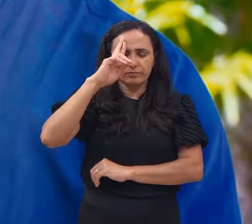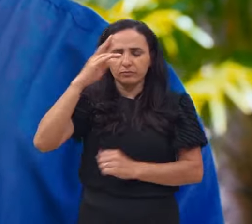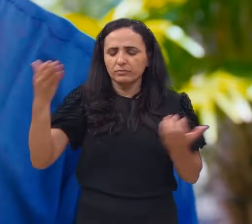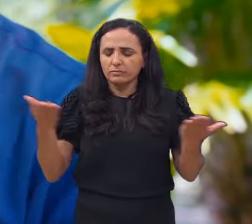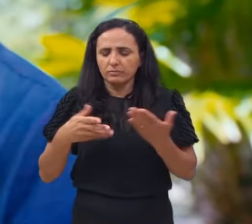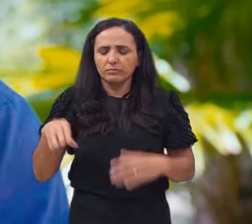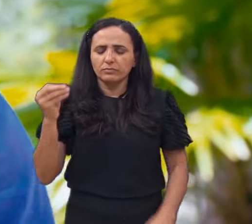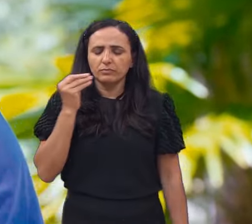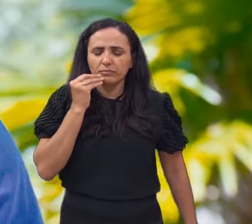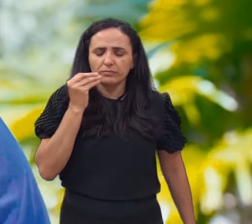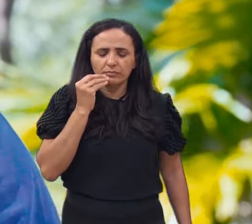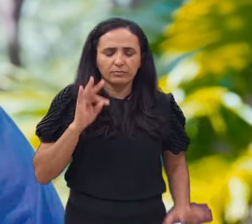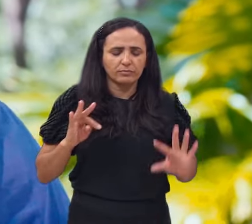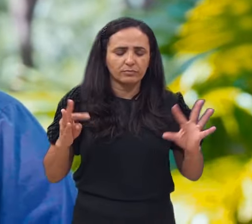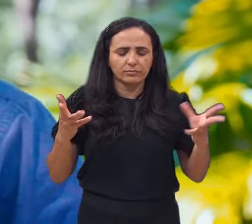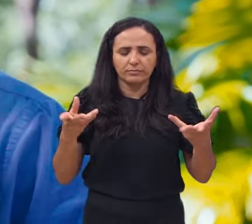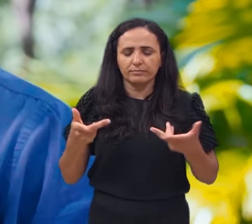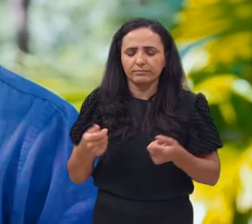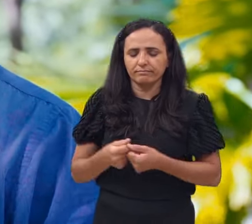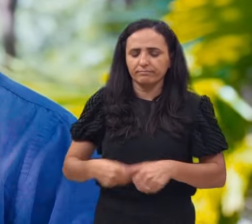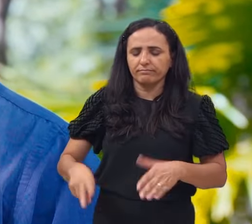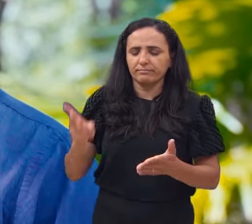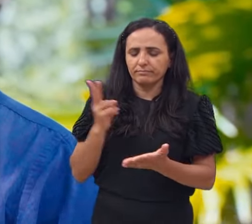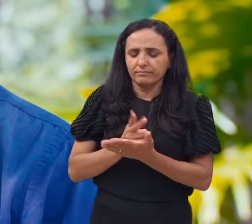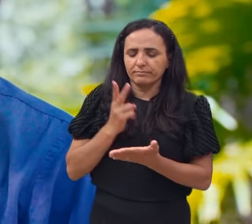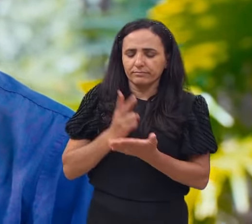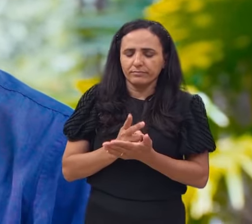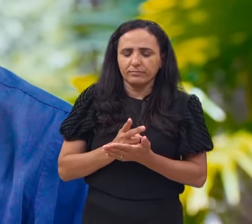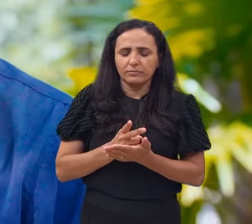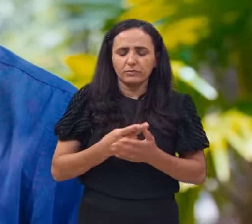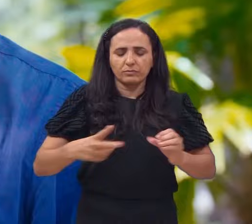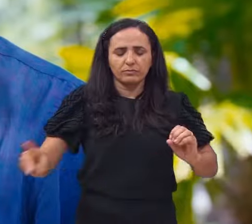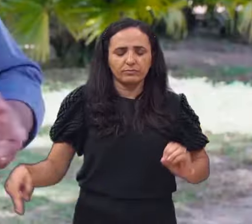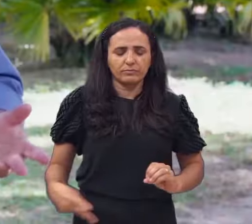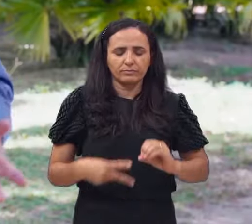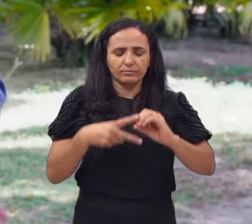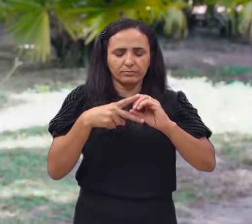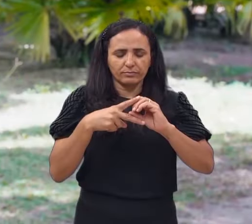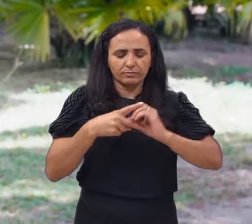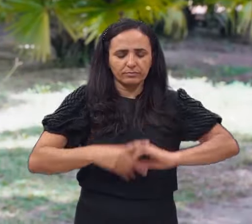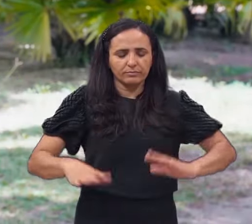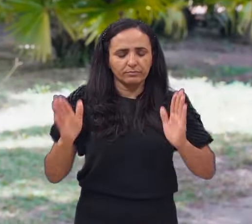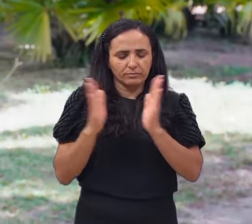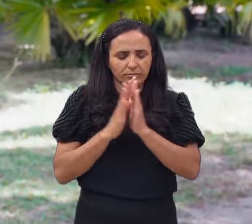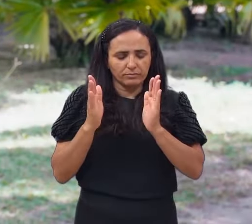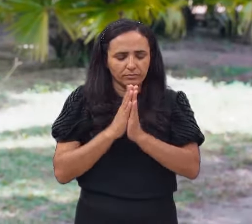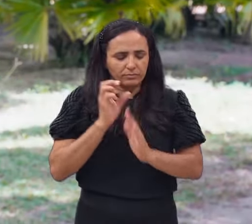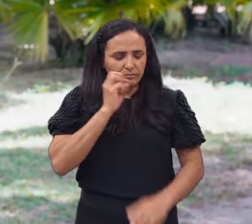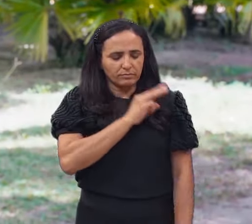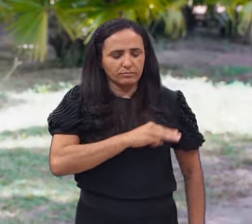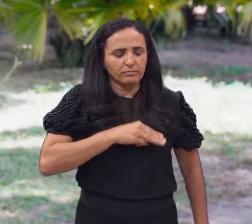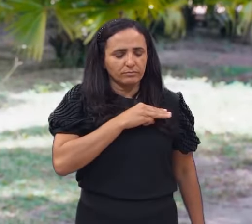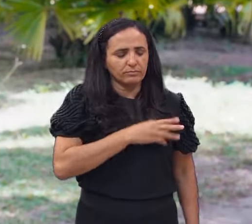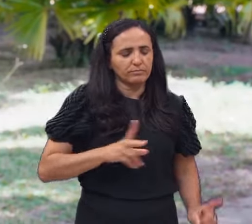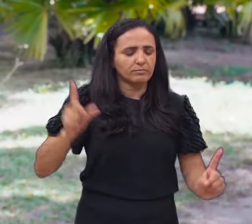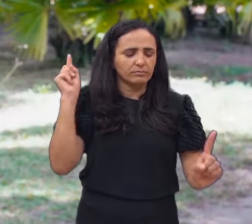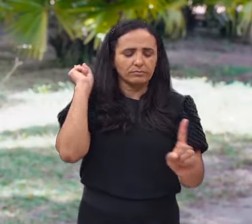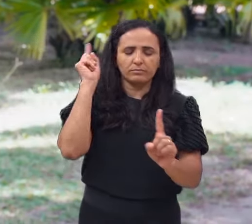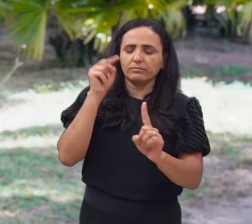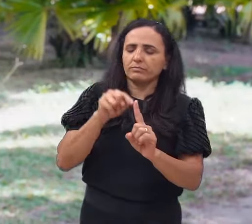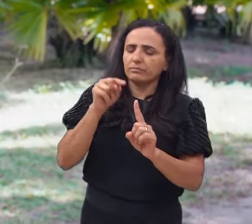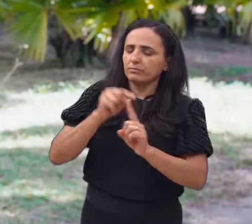agradecer por essa oportunidade maravilhosa que tu nos dá, ó Senhor, pela Rede Brasil de Comunicação, esse canal missionário,